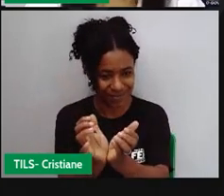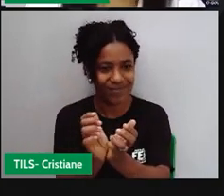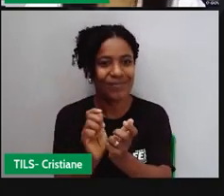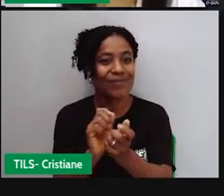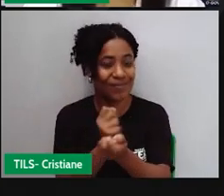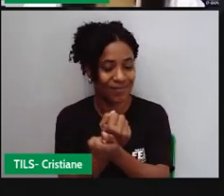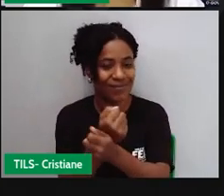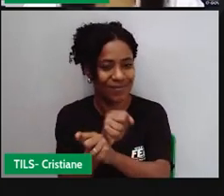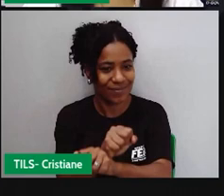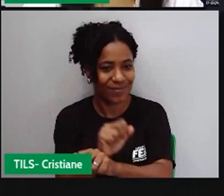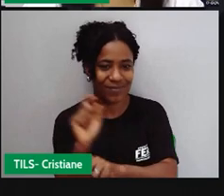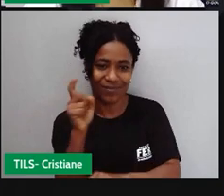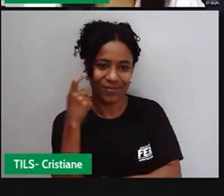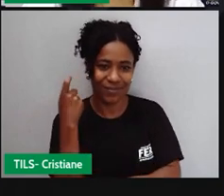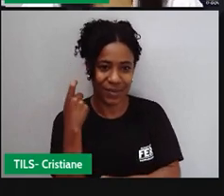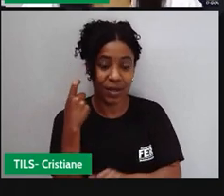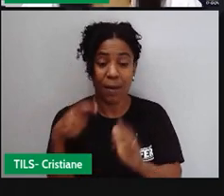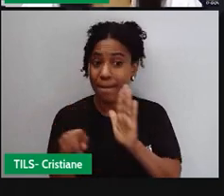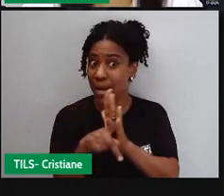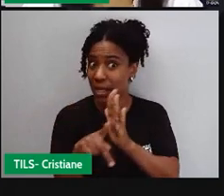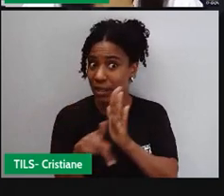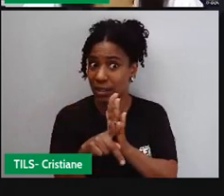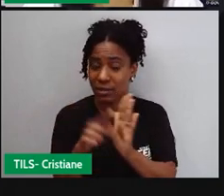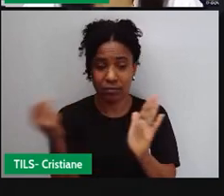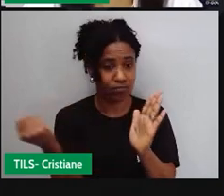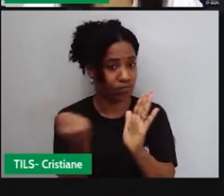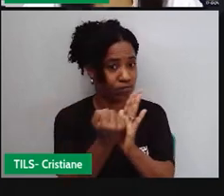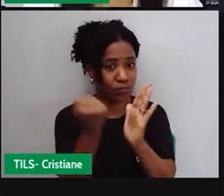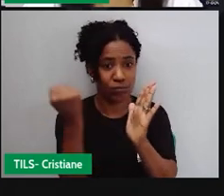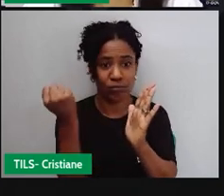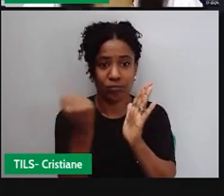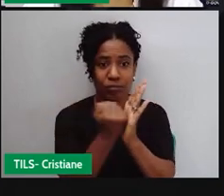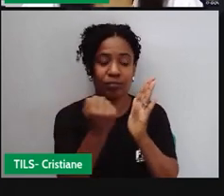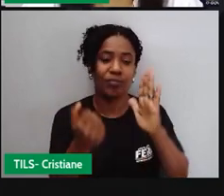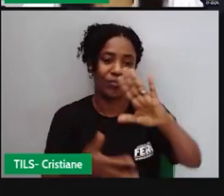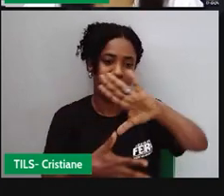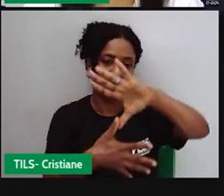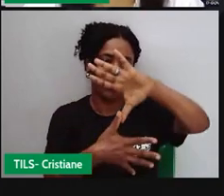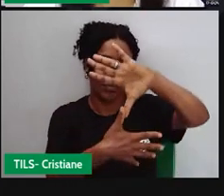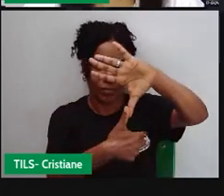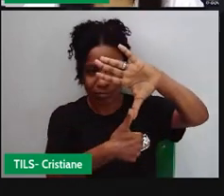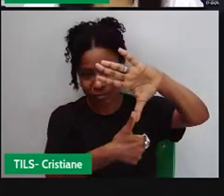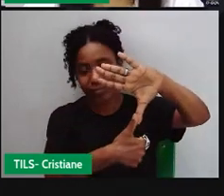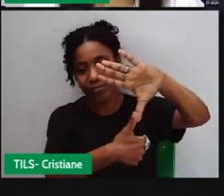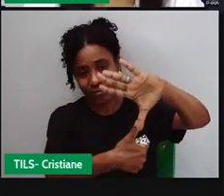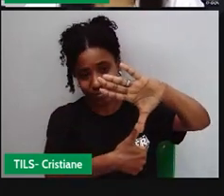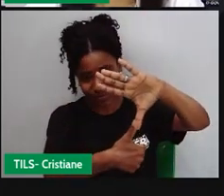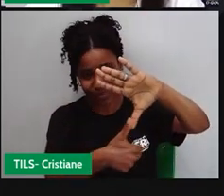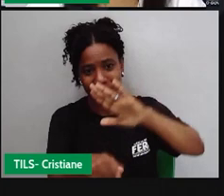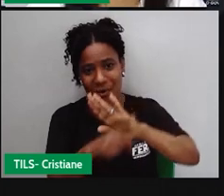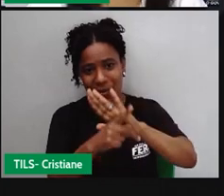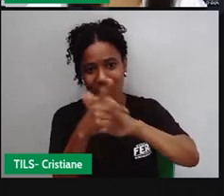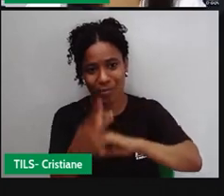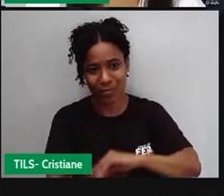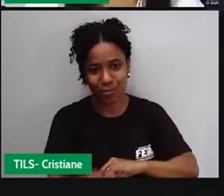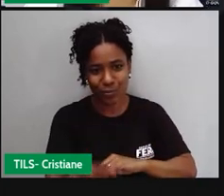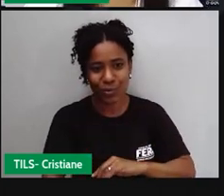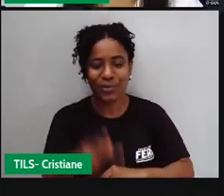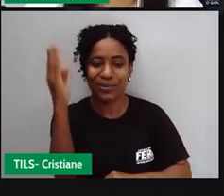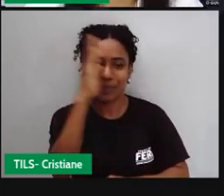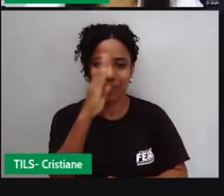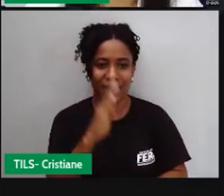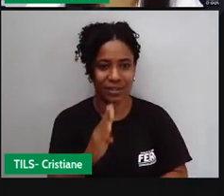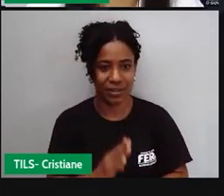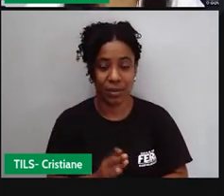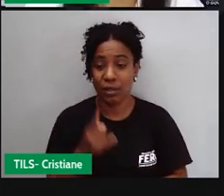cultural do Mercosul. Então, a gente já observa aí a visão positiva, né? O reconhecimento da